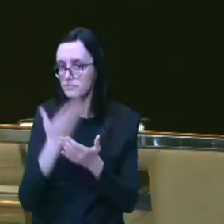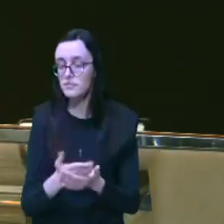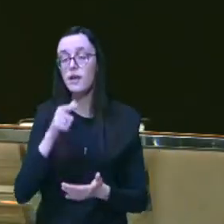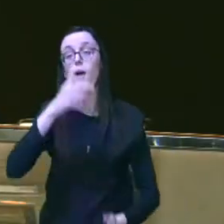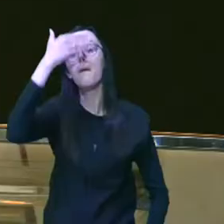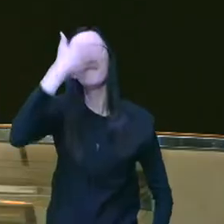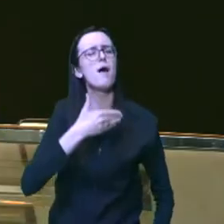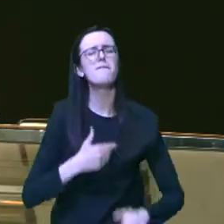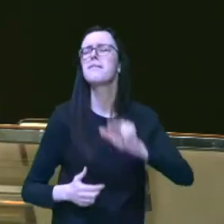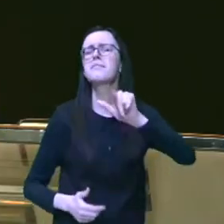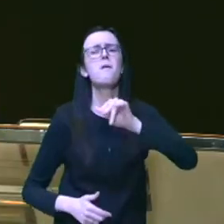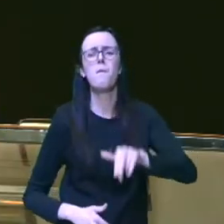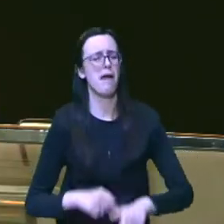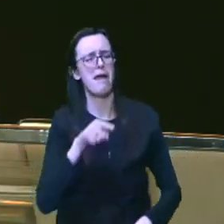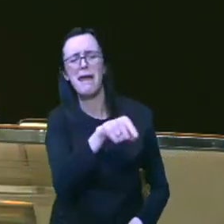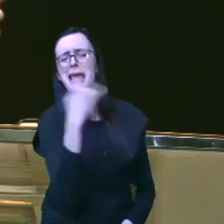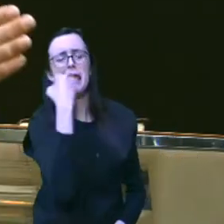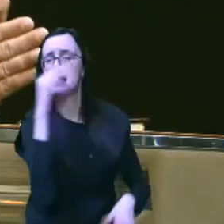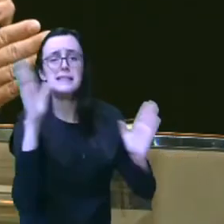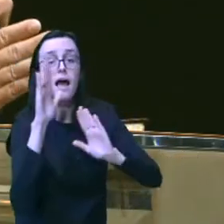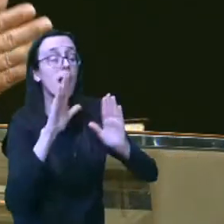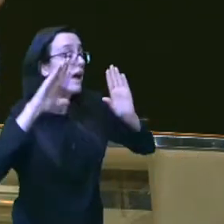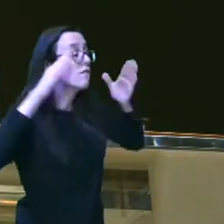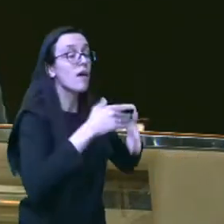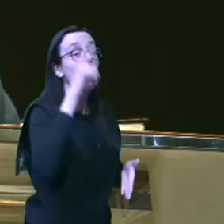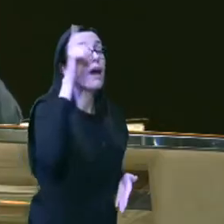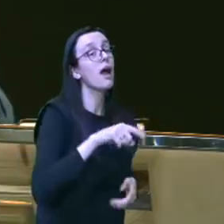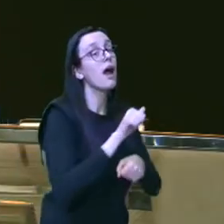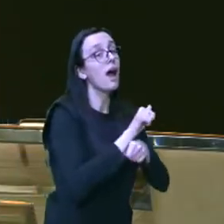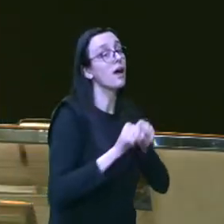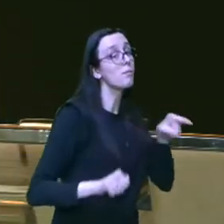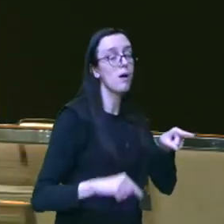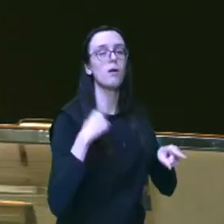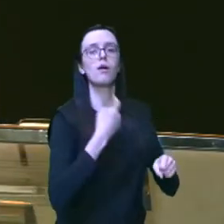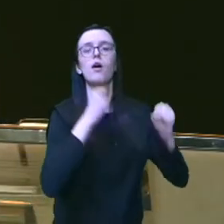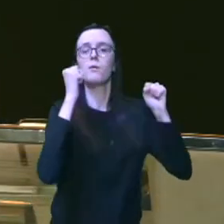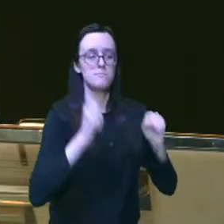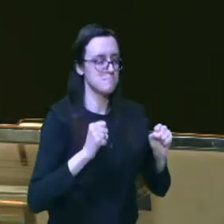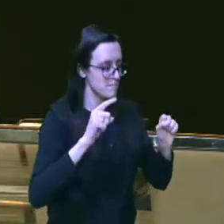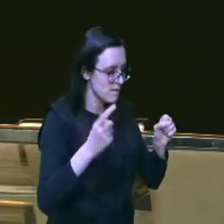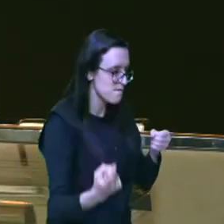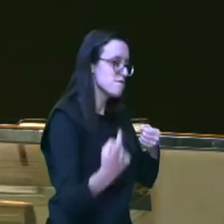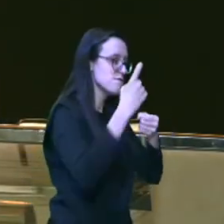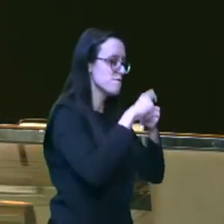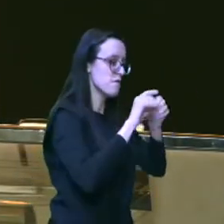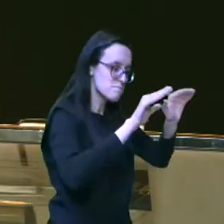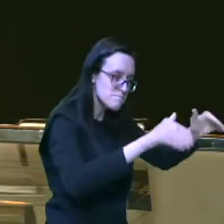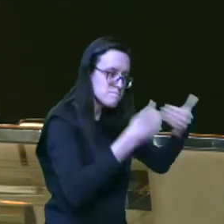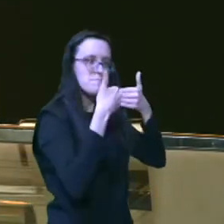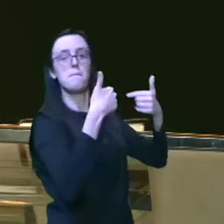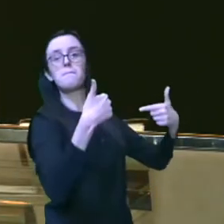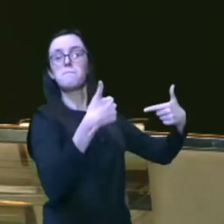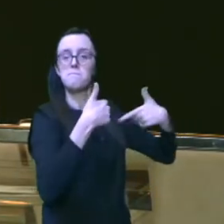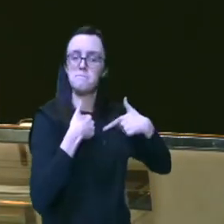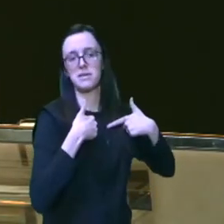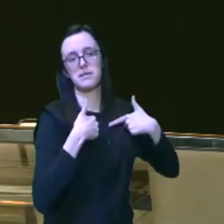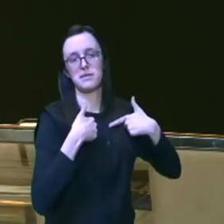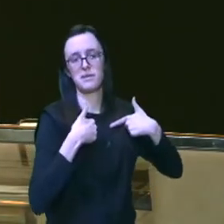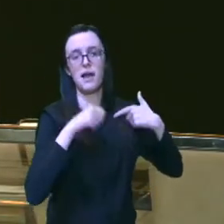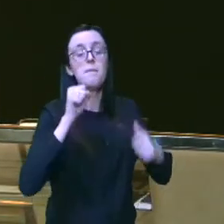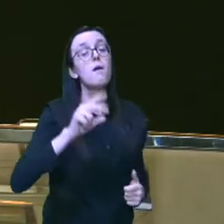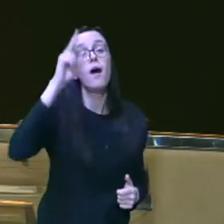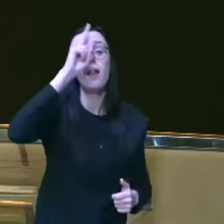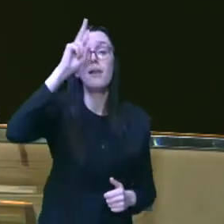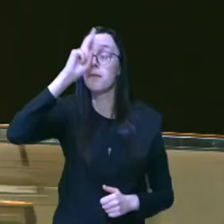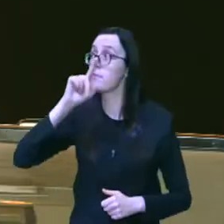prova não tem nada a ver com Isaac tudo a ver com Abraão para que ele pudesse voltar ao Senhor para que ele pudesse lembrar